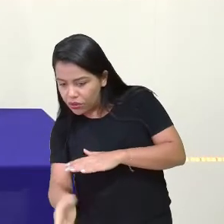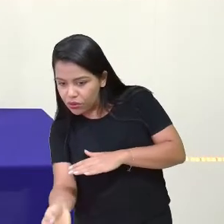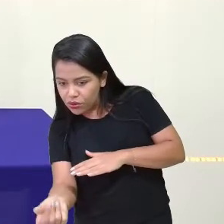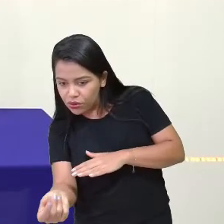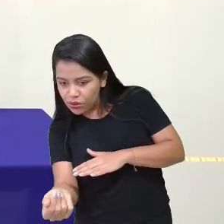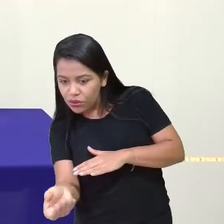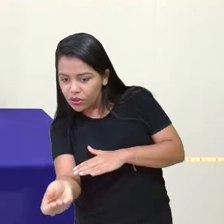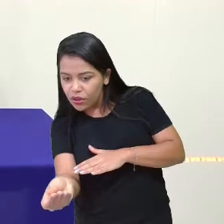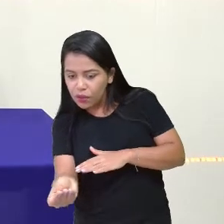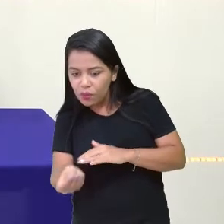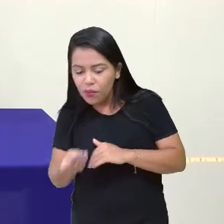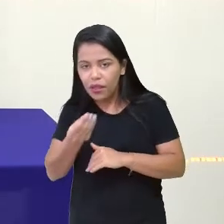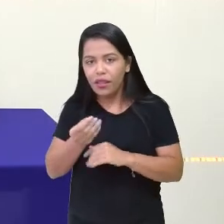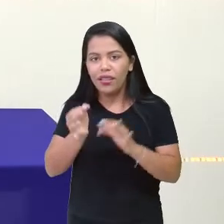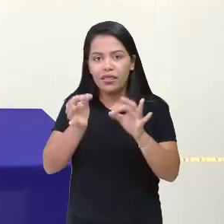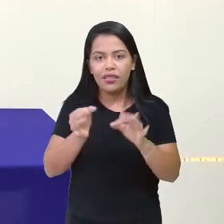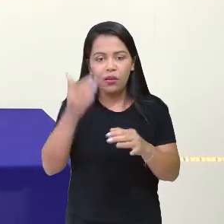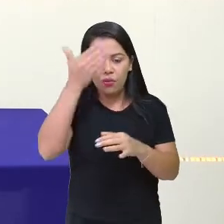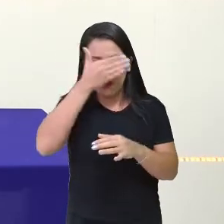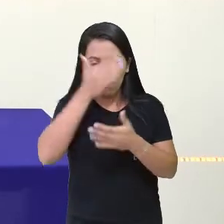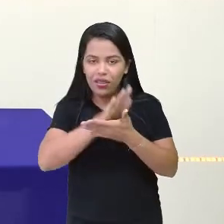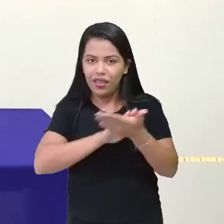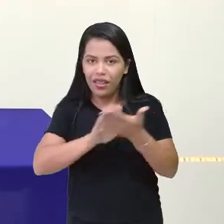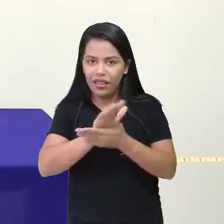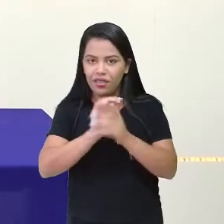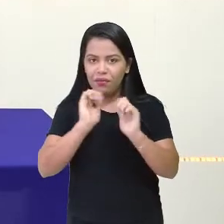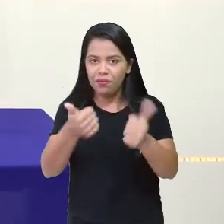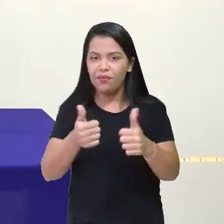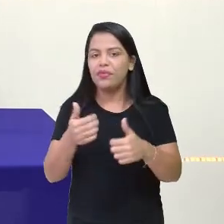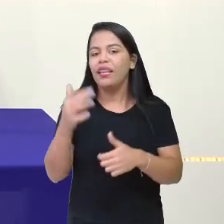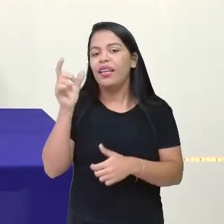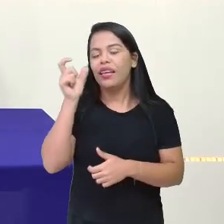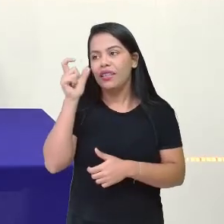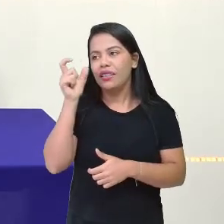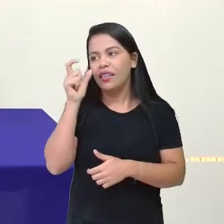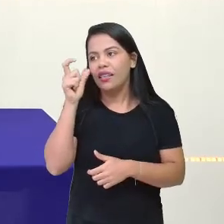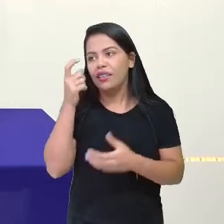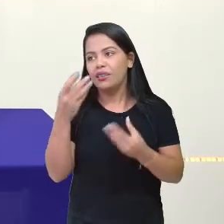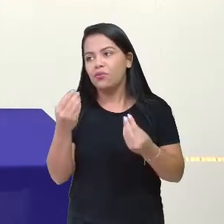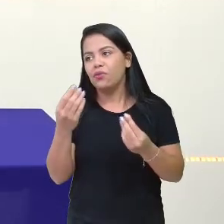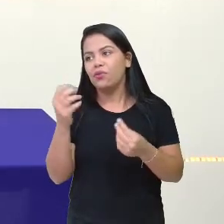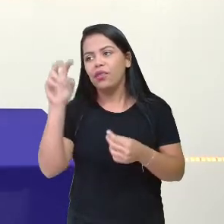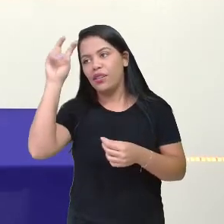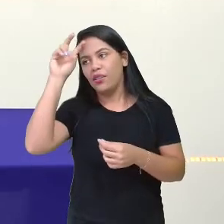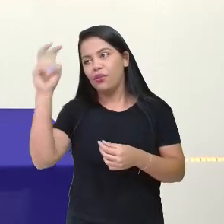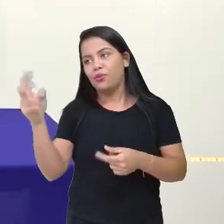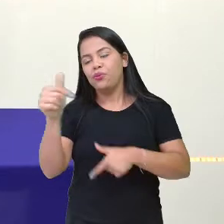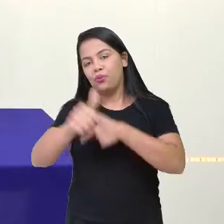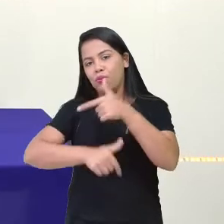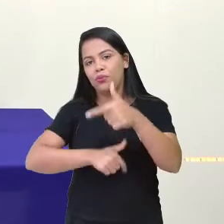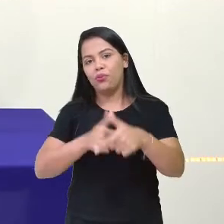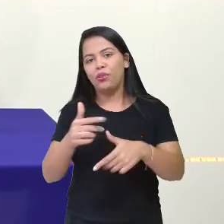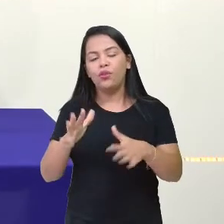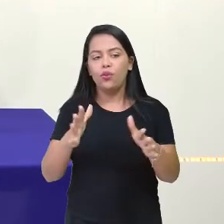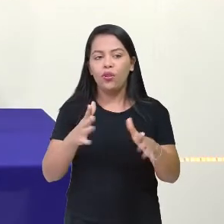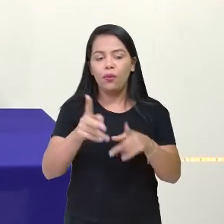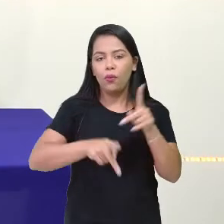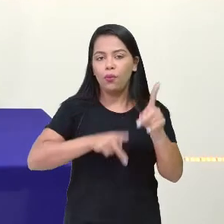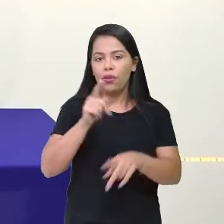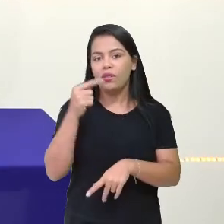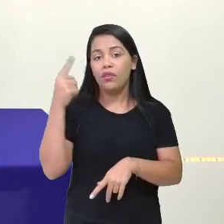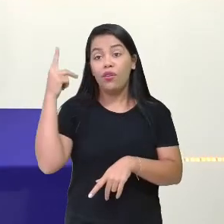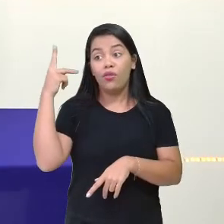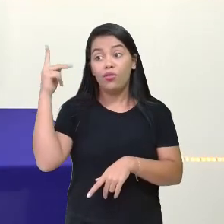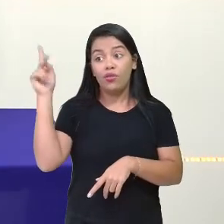e aí você dá para o outro através dos panos. Interessante, né? É, cultura, né? Cultura do povo de lá. Cada